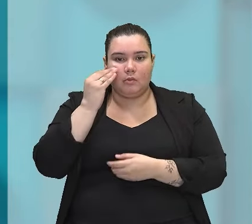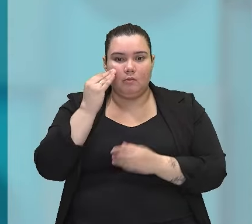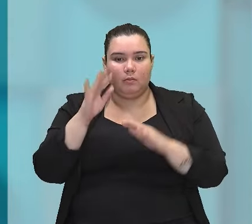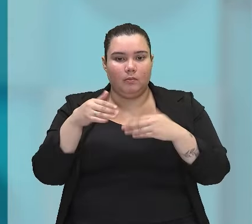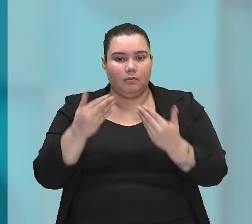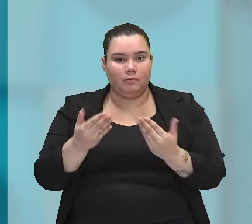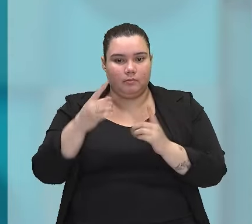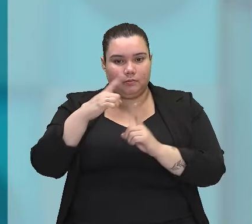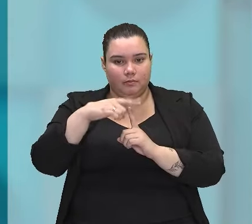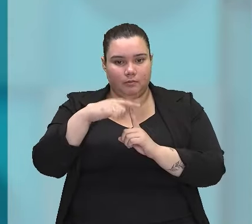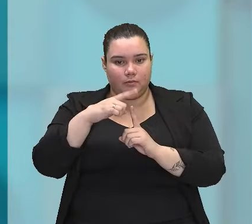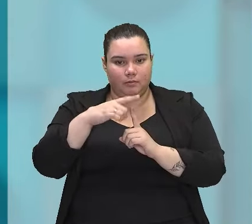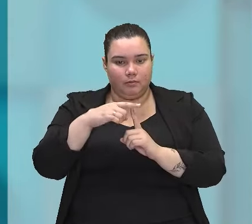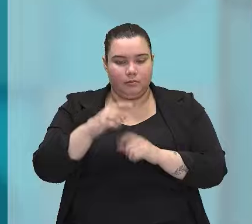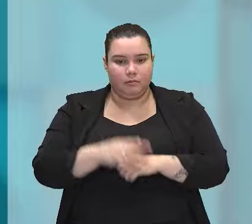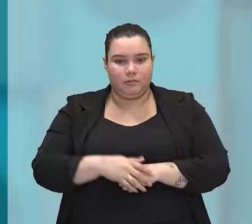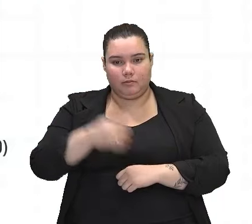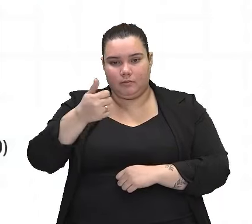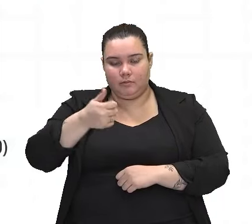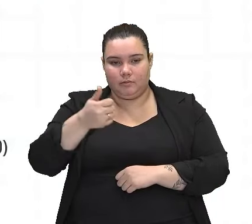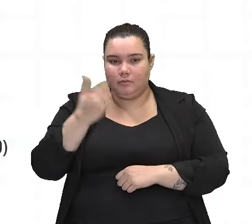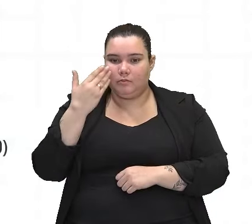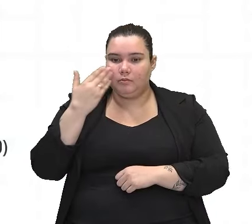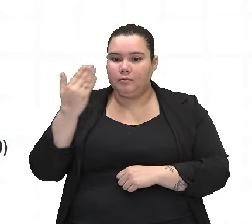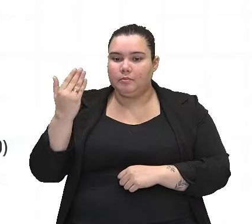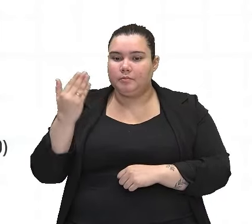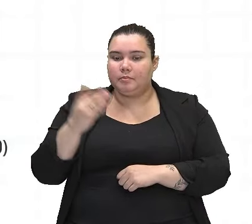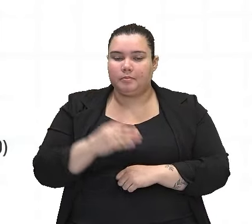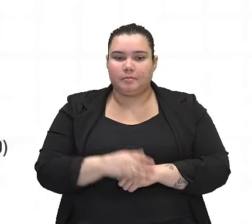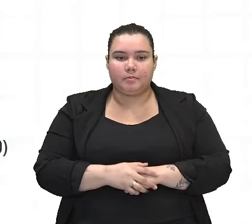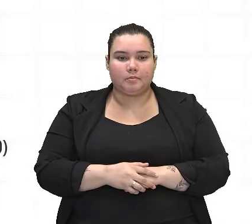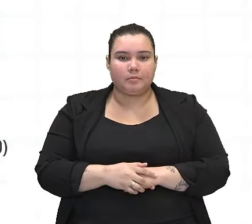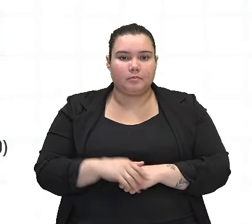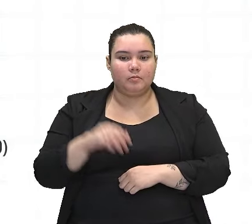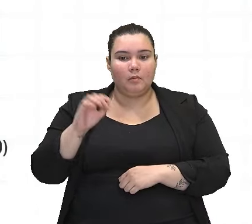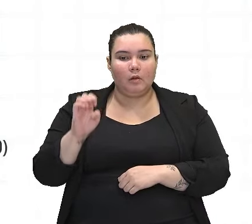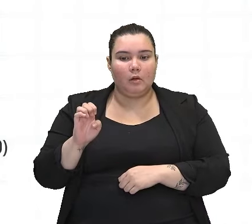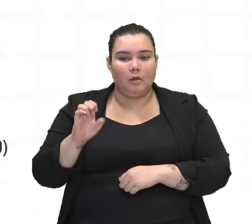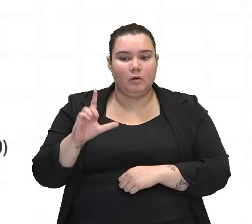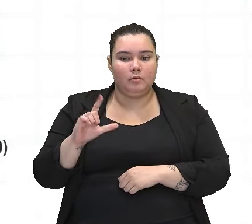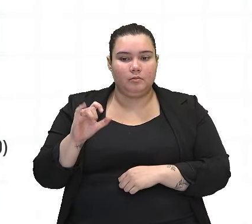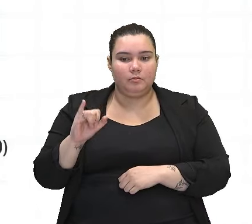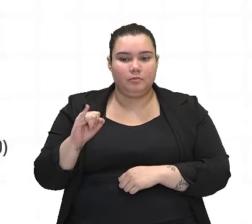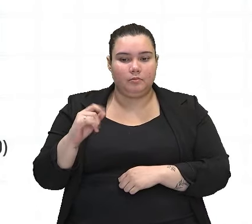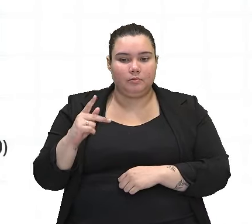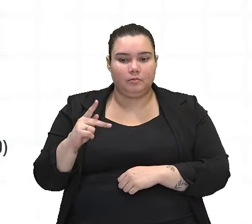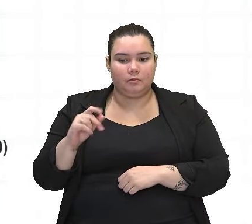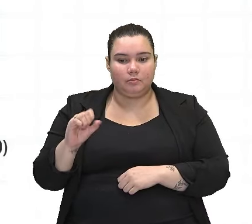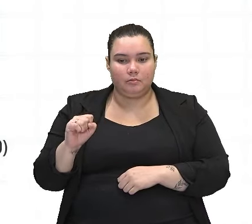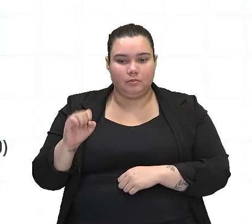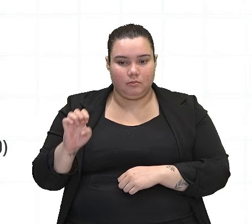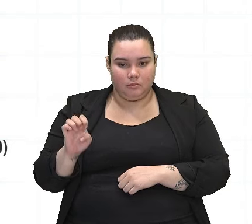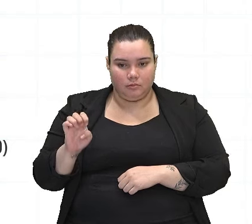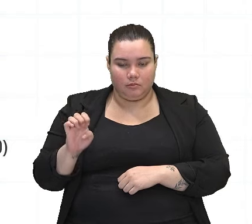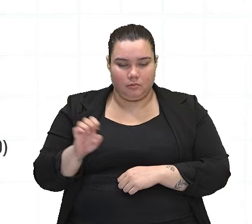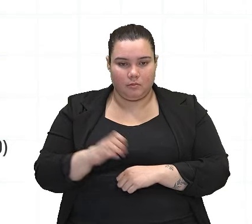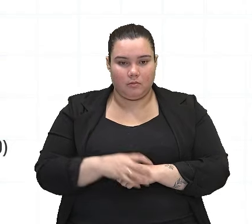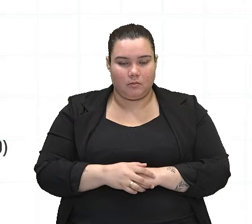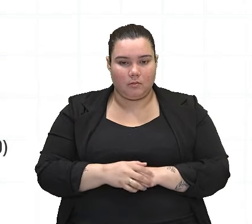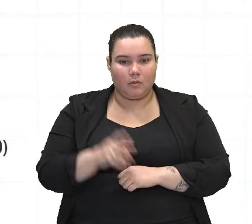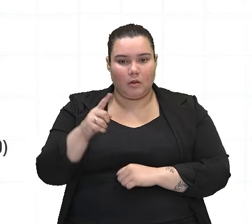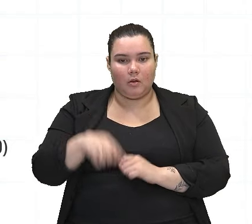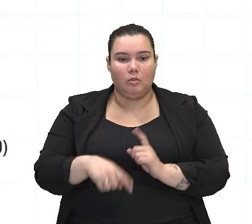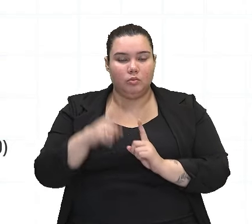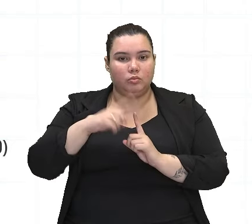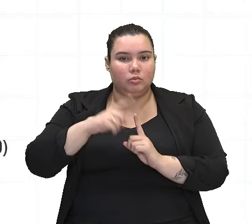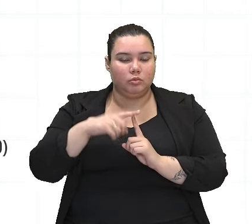construção? Então, vamos à primeira, colocando aí para vocês exatamente a elipse. Então, gente, a elipse pode ser um mecanismo